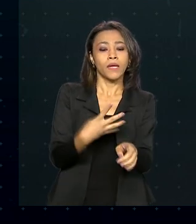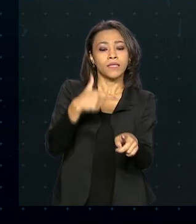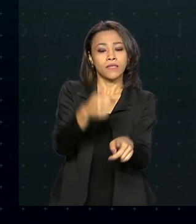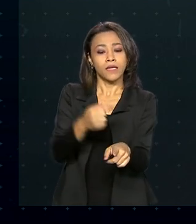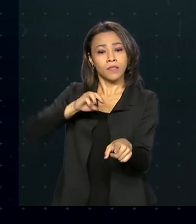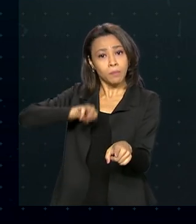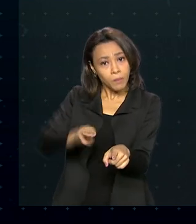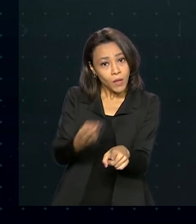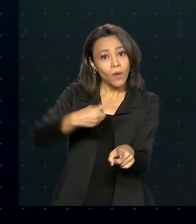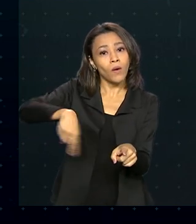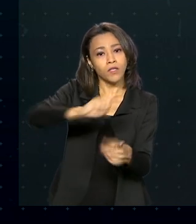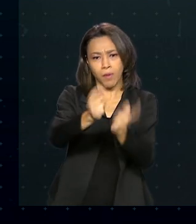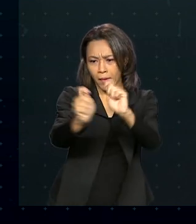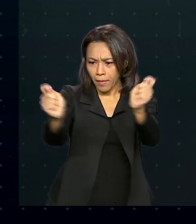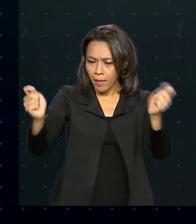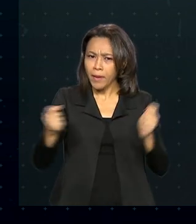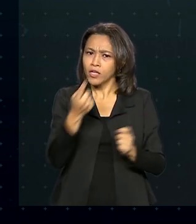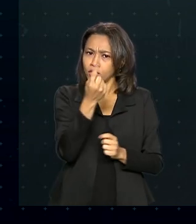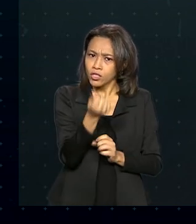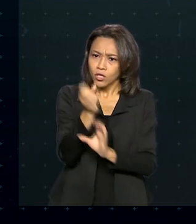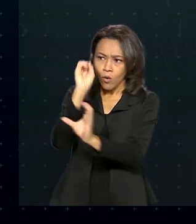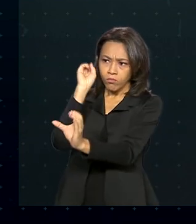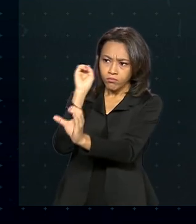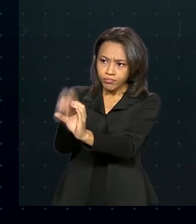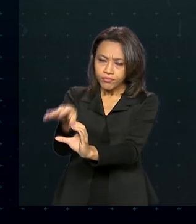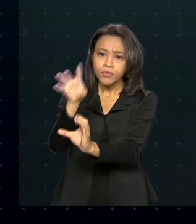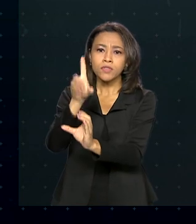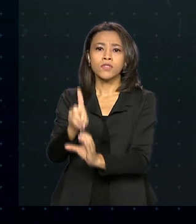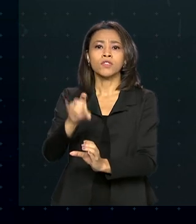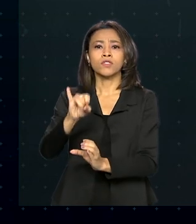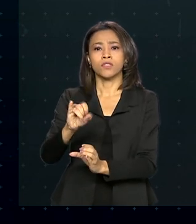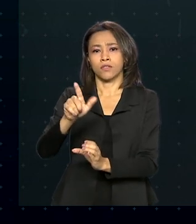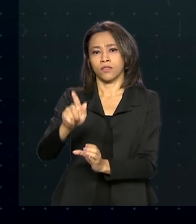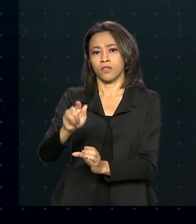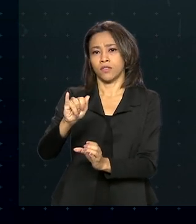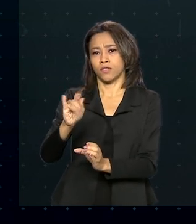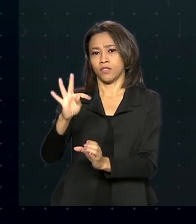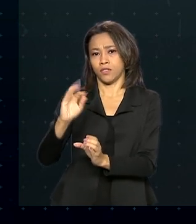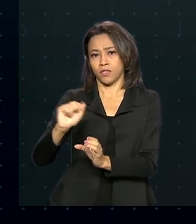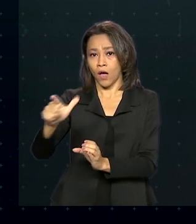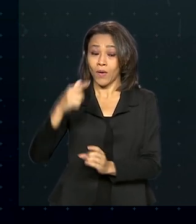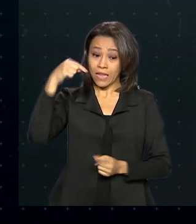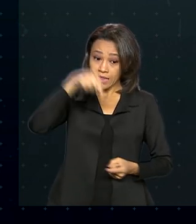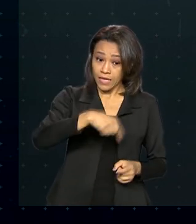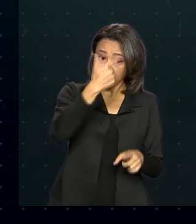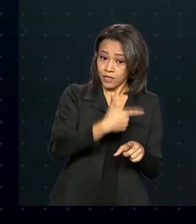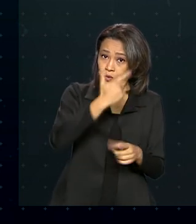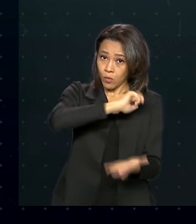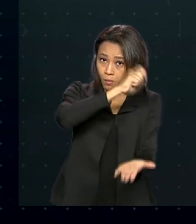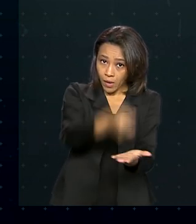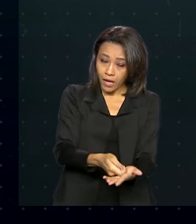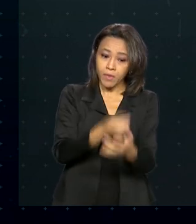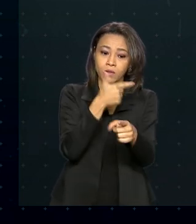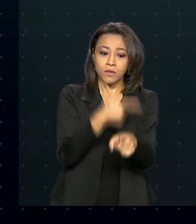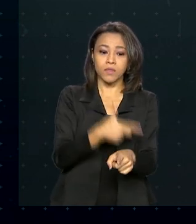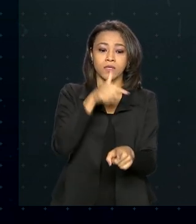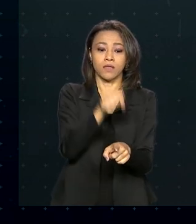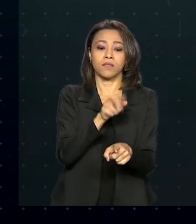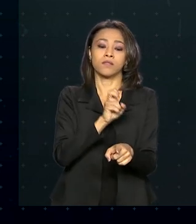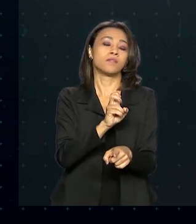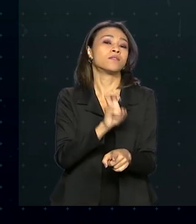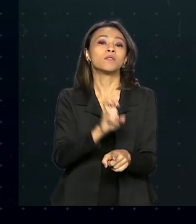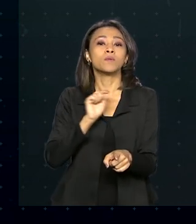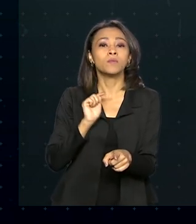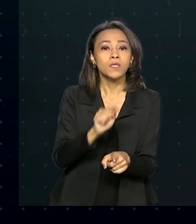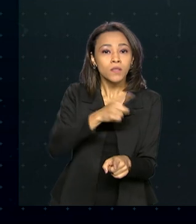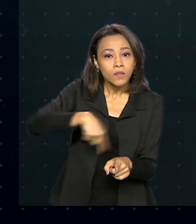que vão ser feitos nas contas digitais da Caixa. Neste segundo ciclo estão incluídas 275 mil pessoas